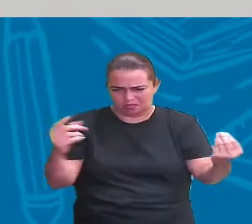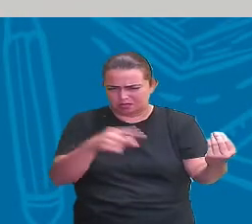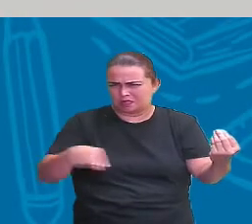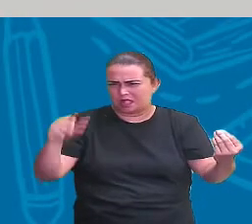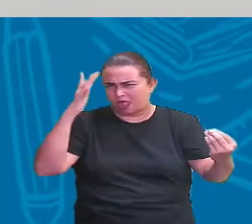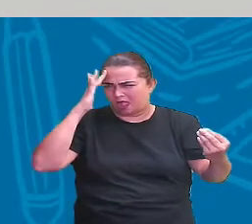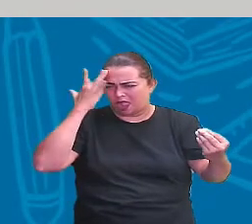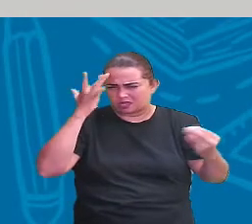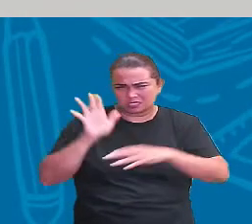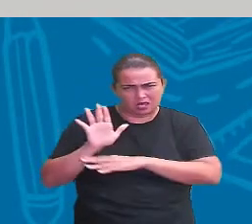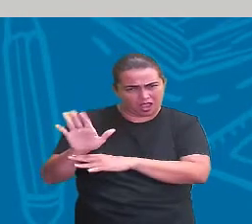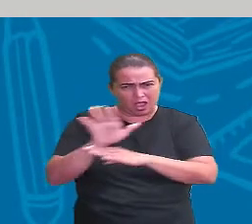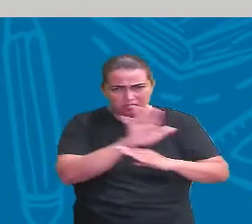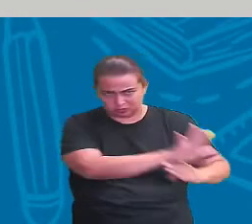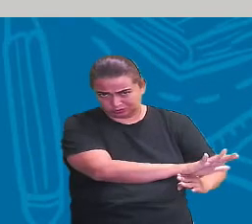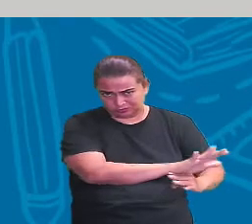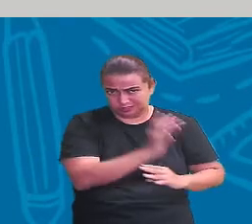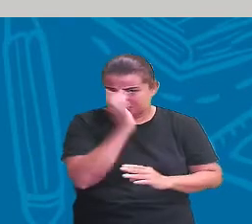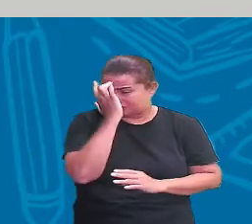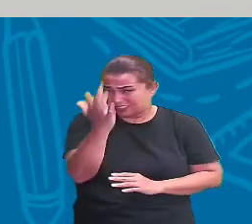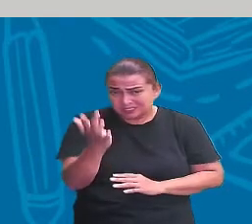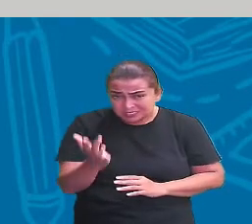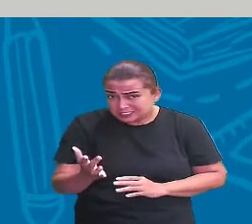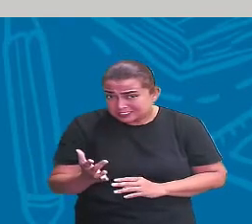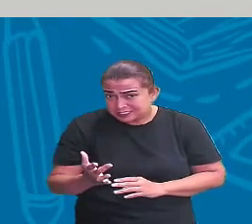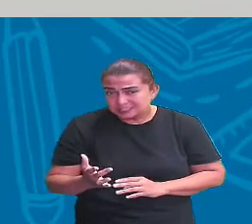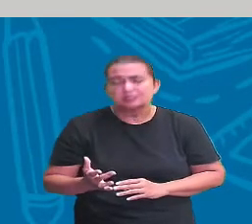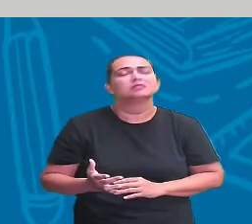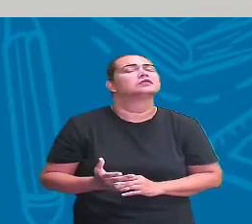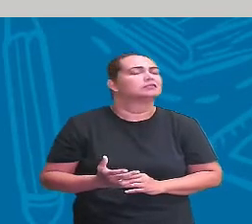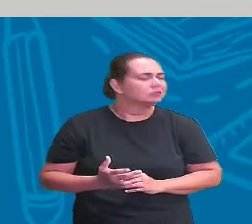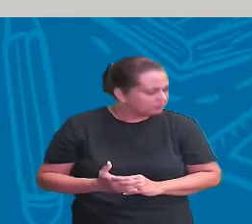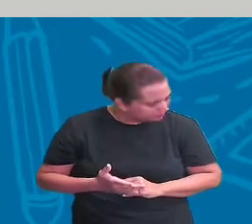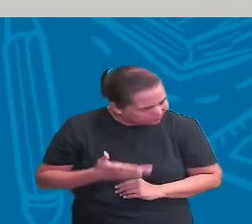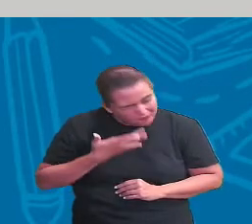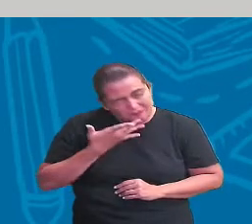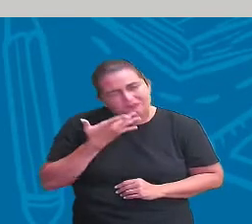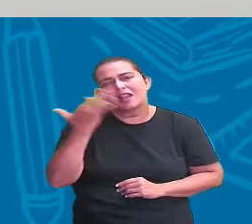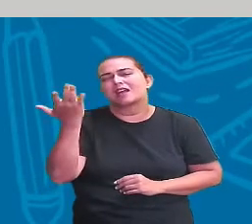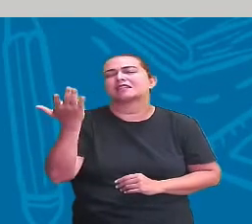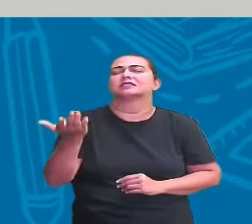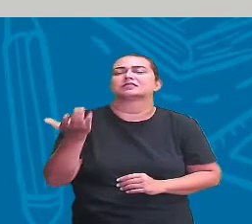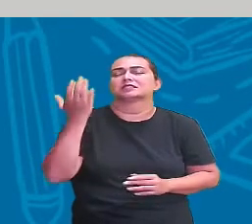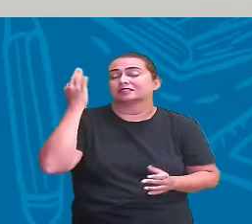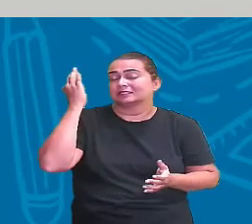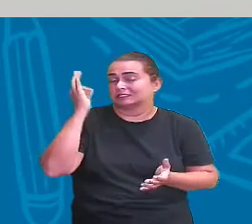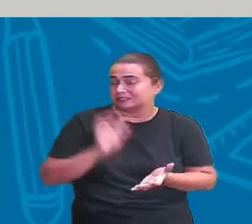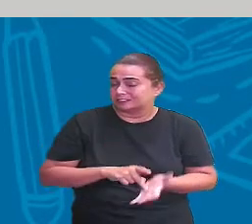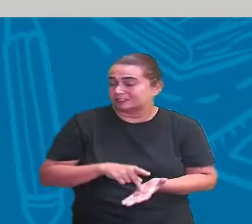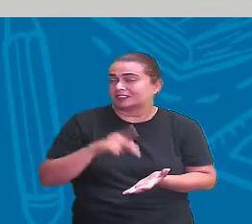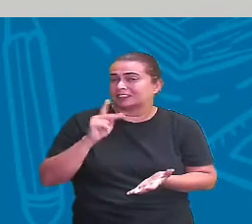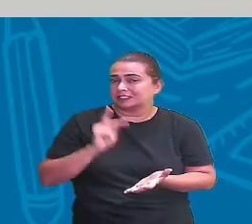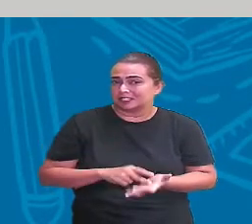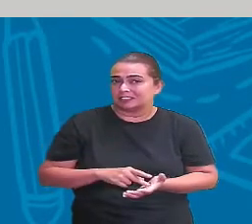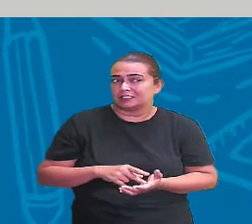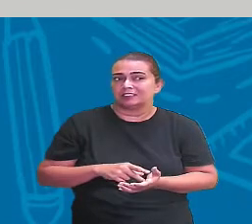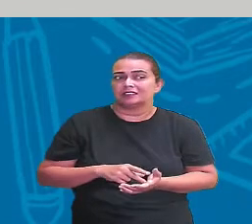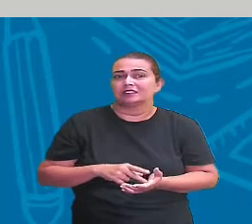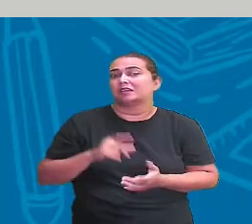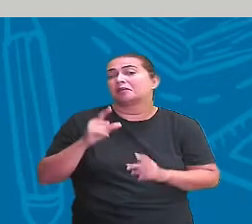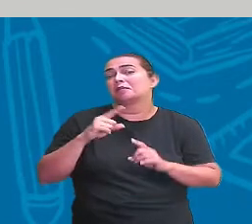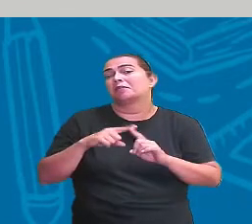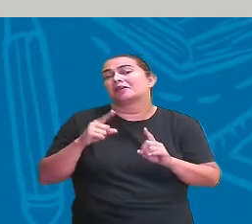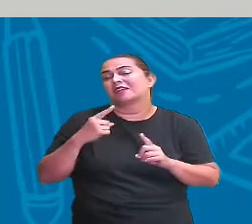Será que seria mais fácil? Bem mais fácil seria. Com certeza. Primeiro, a gente não teria a história de João e Maria.